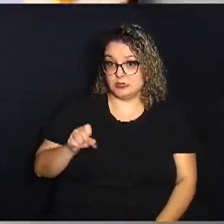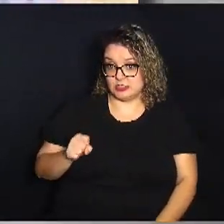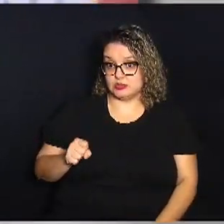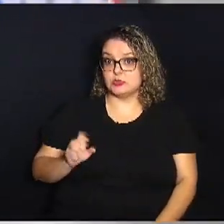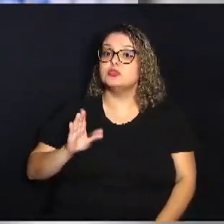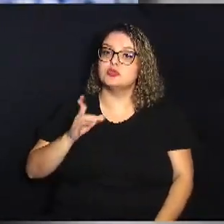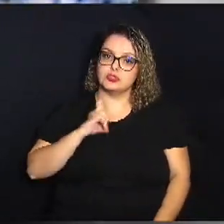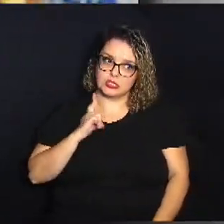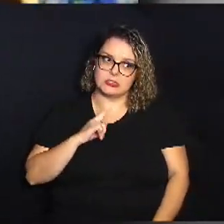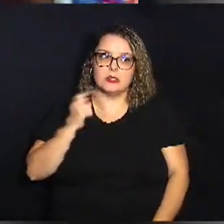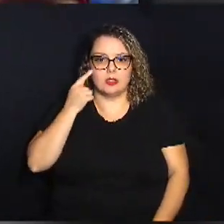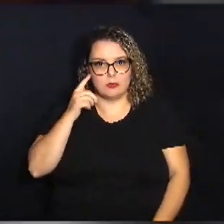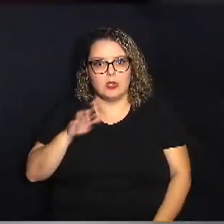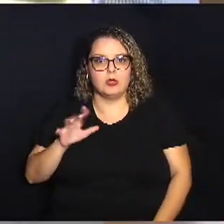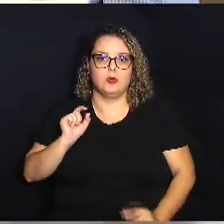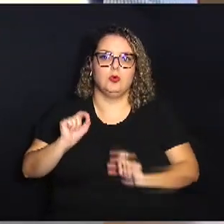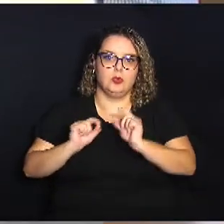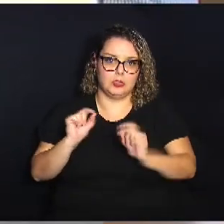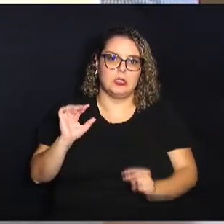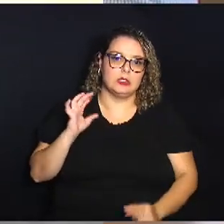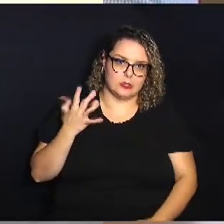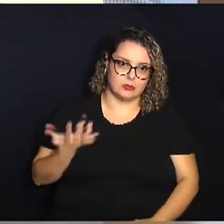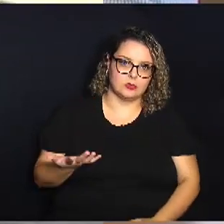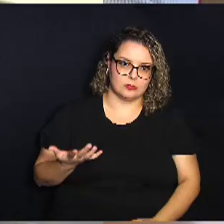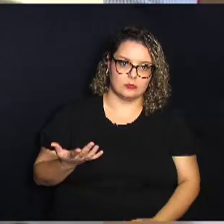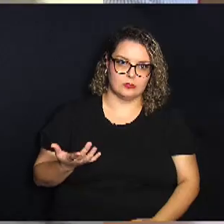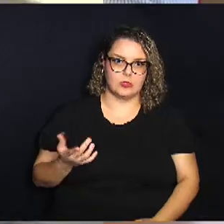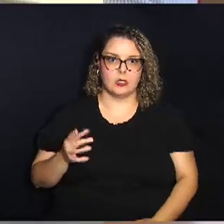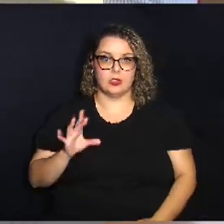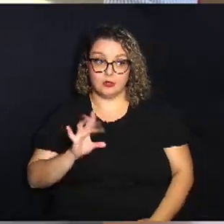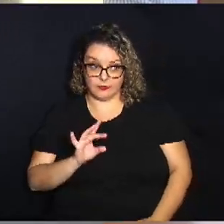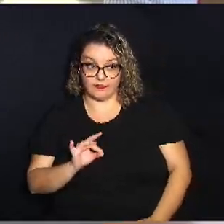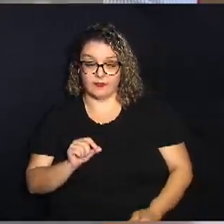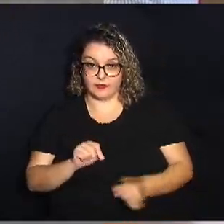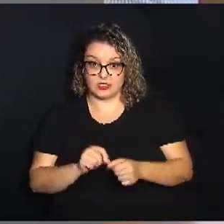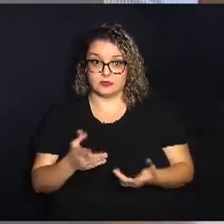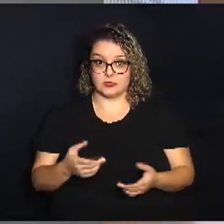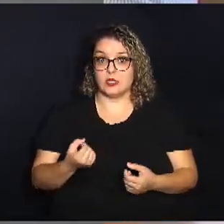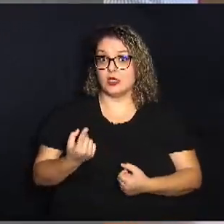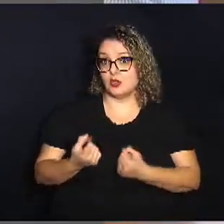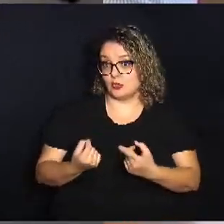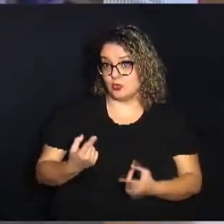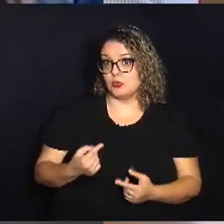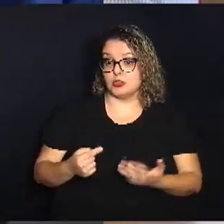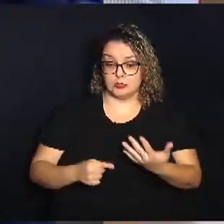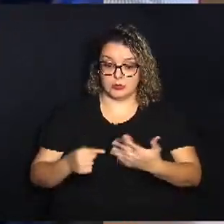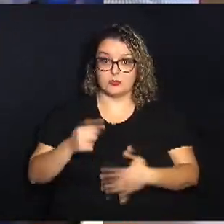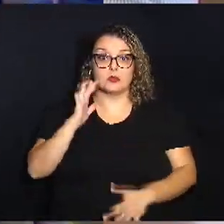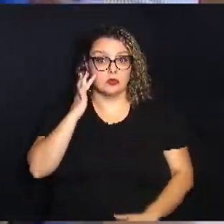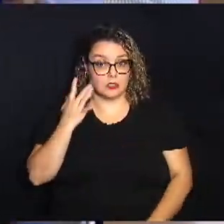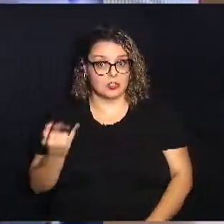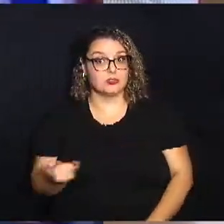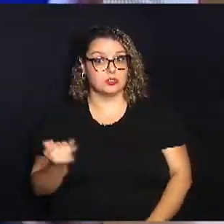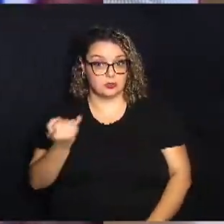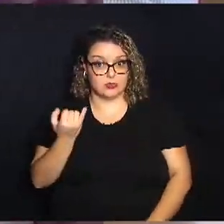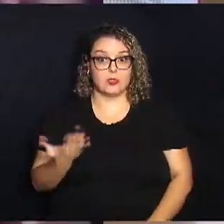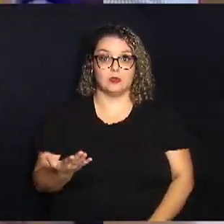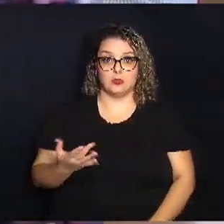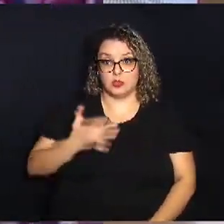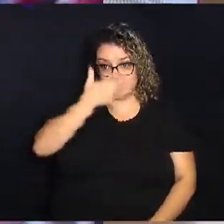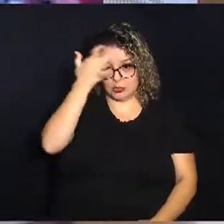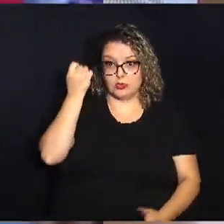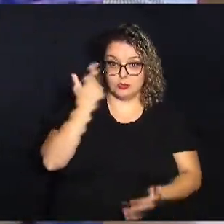tem mais noção do que está acontecendo mas eu fiz uma colinha aqui e trouxe também alguns dos itens que eu acho que importante que o consumidor